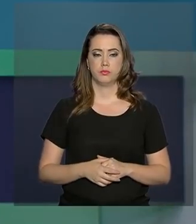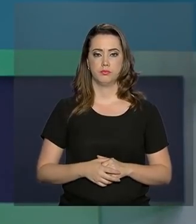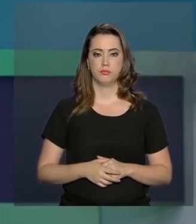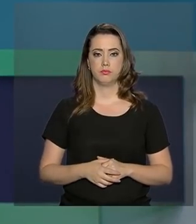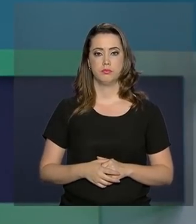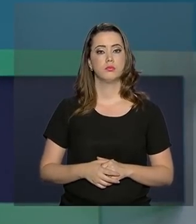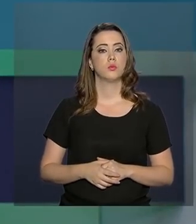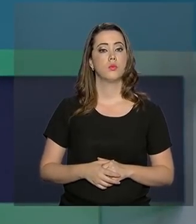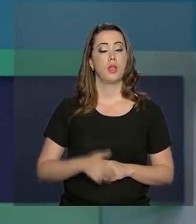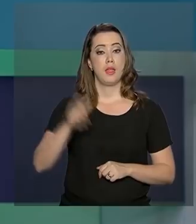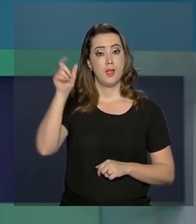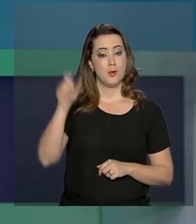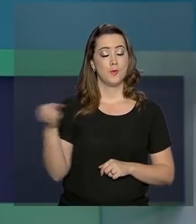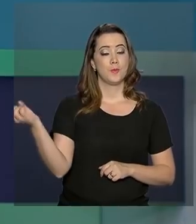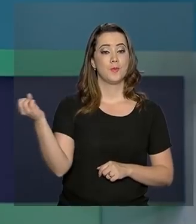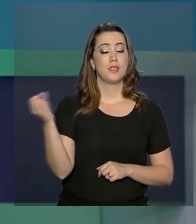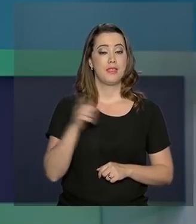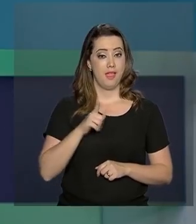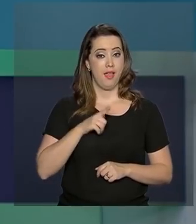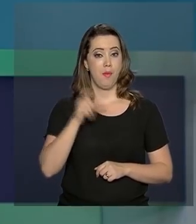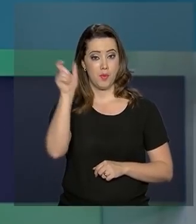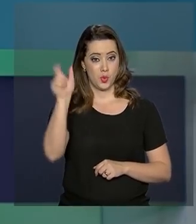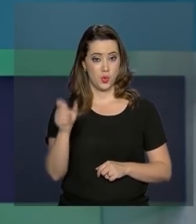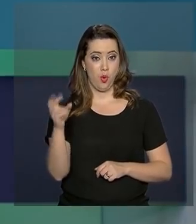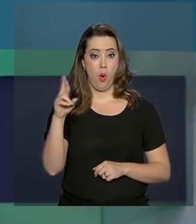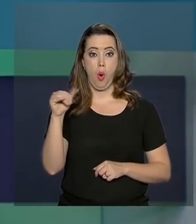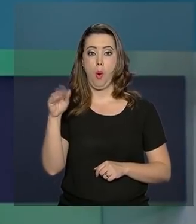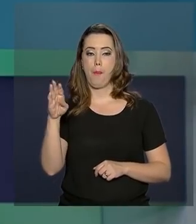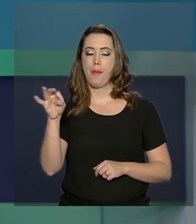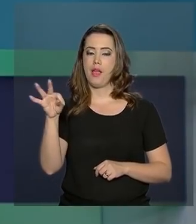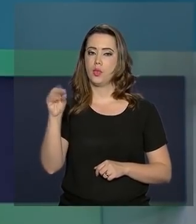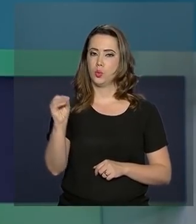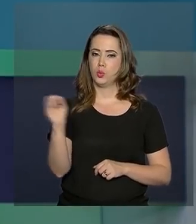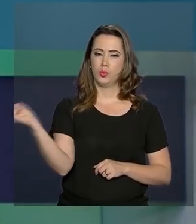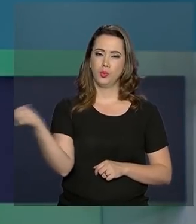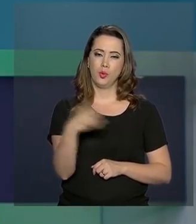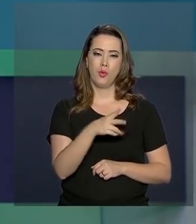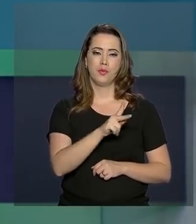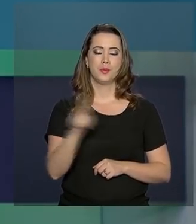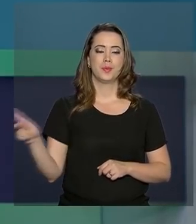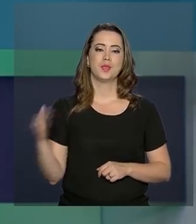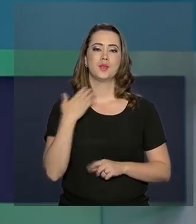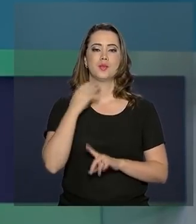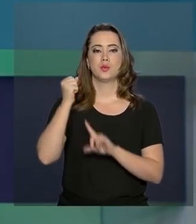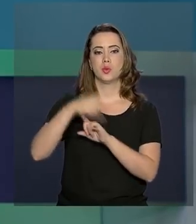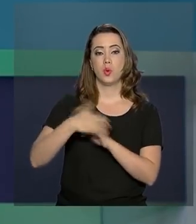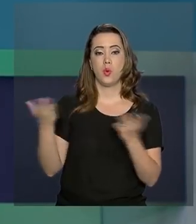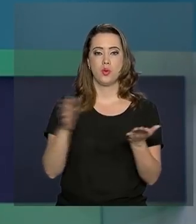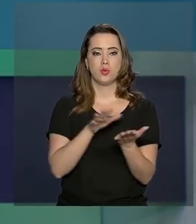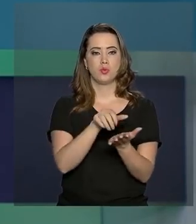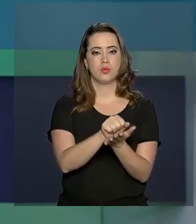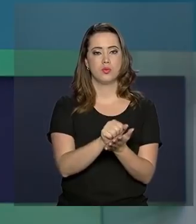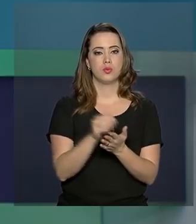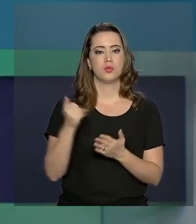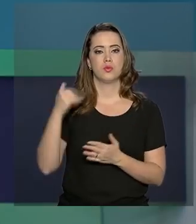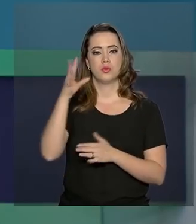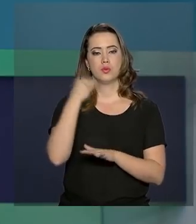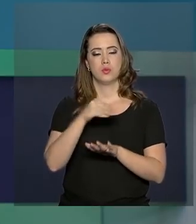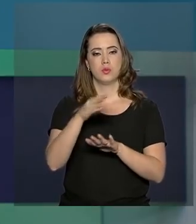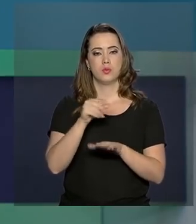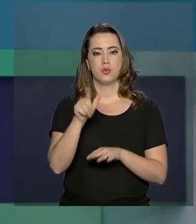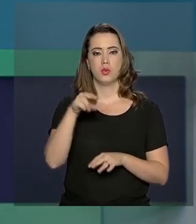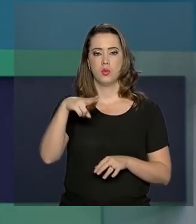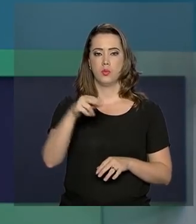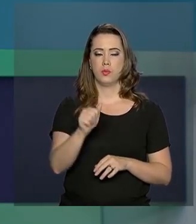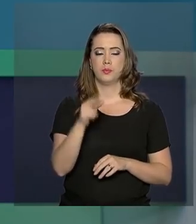Roberto Campos Neto é o novo presidente do Banco Central. A cerimônia de posse foi hoje. Mais informações com